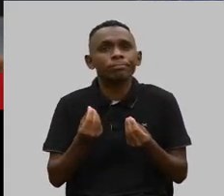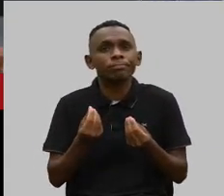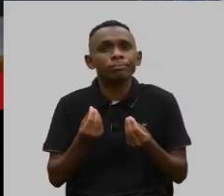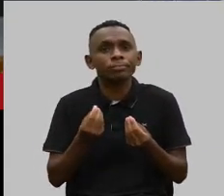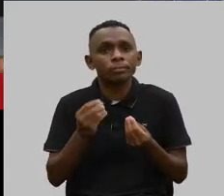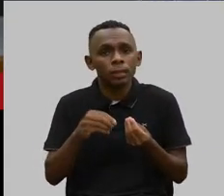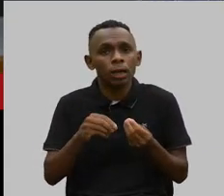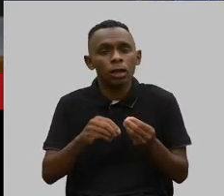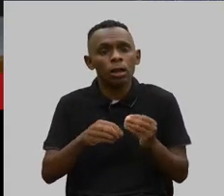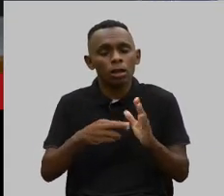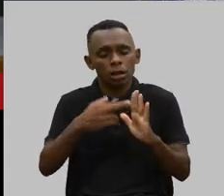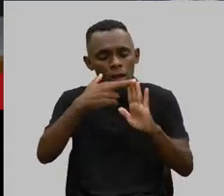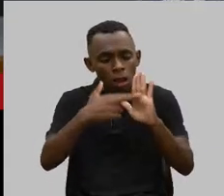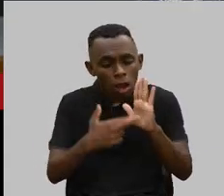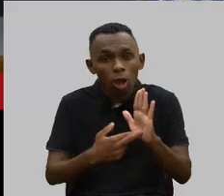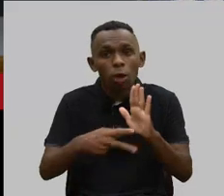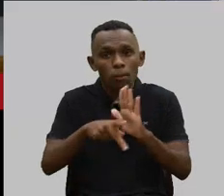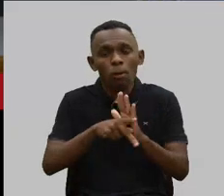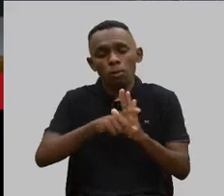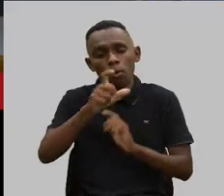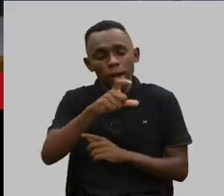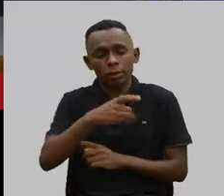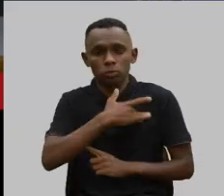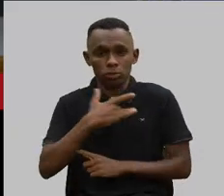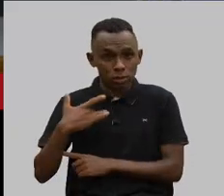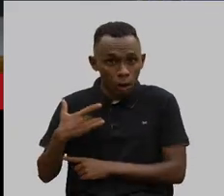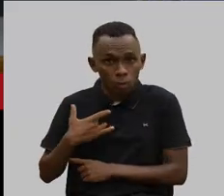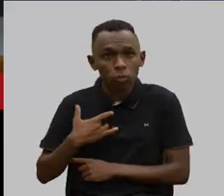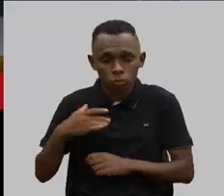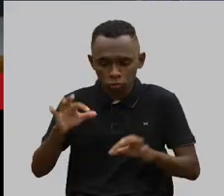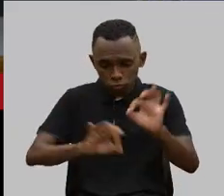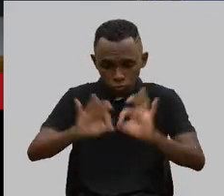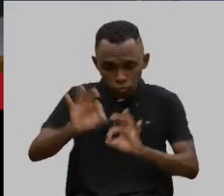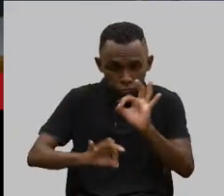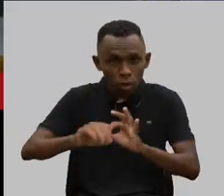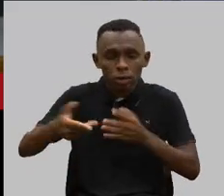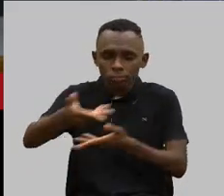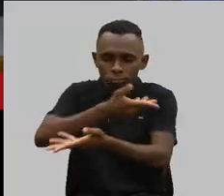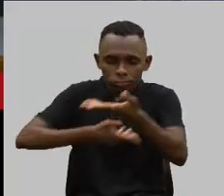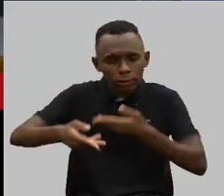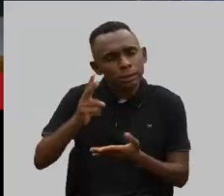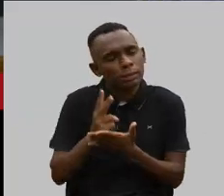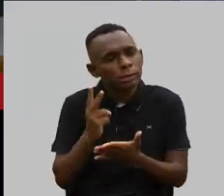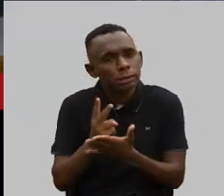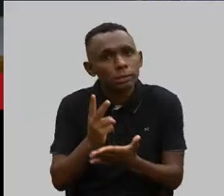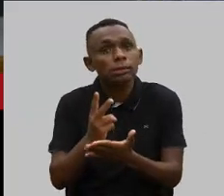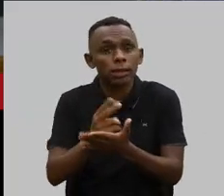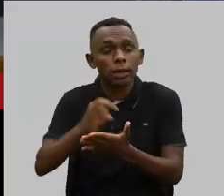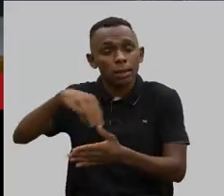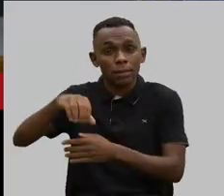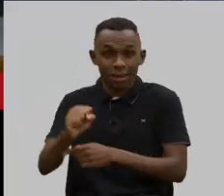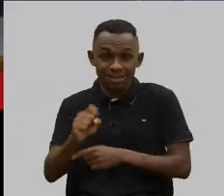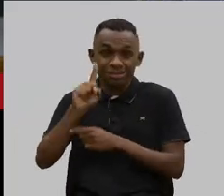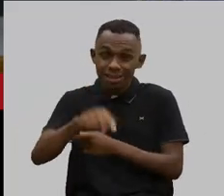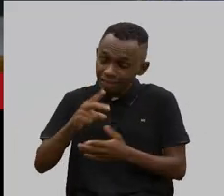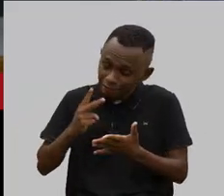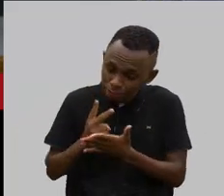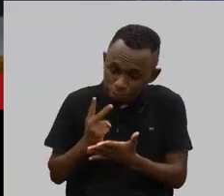a regulação dos planos de saúde. O diálogo sempre é via ANS. A ANS é que faz